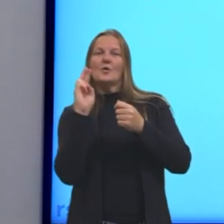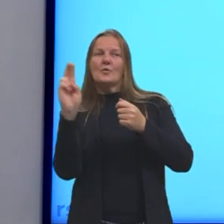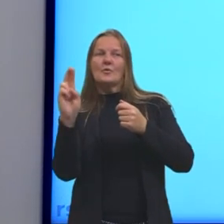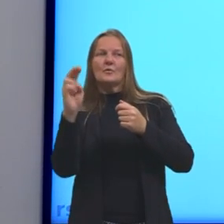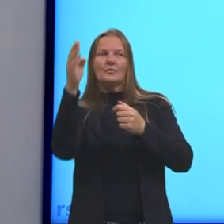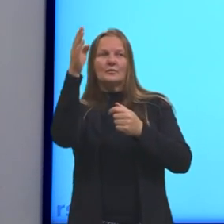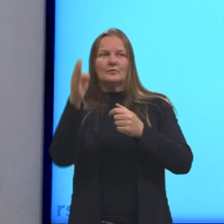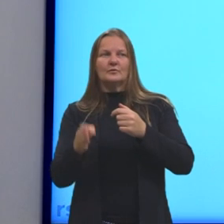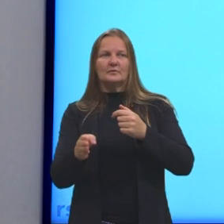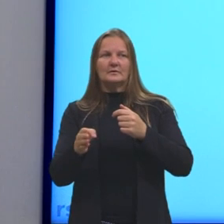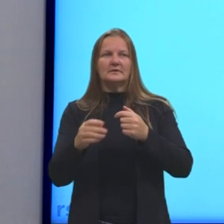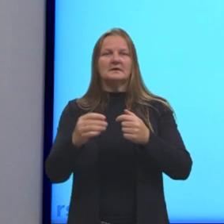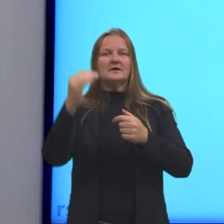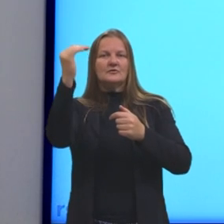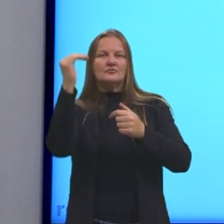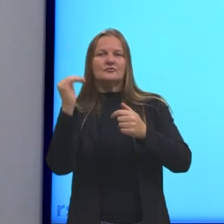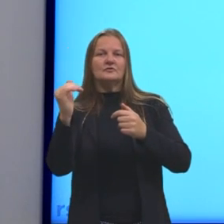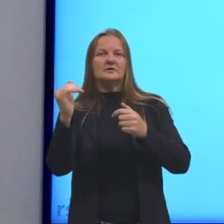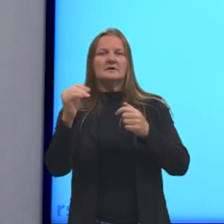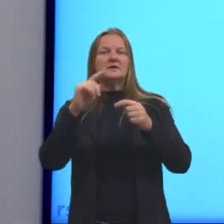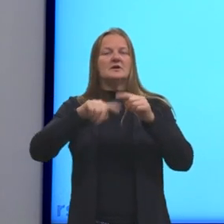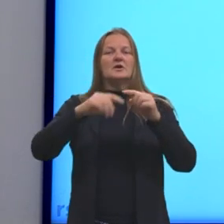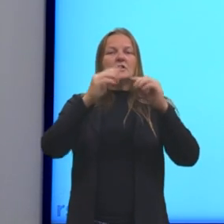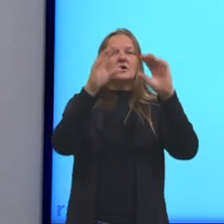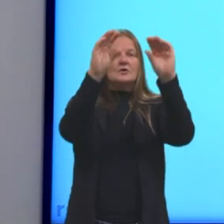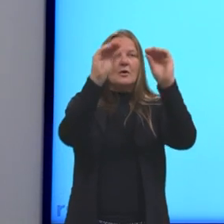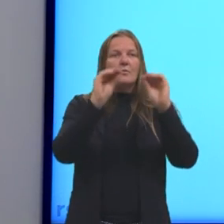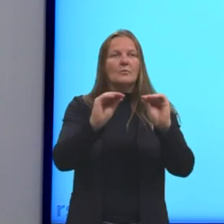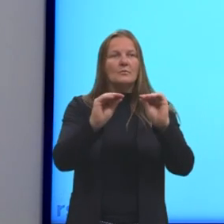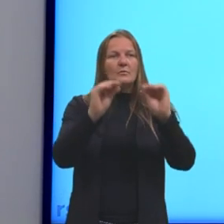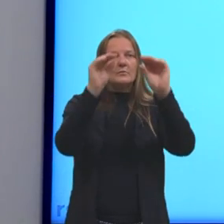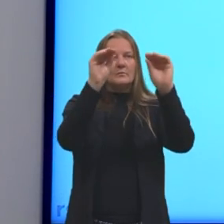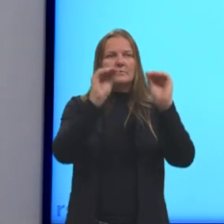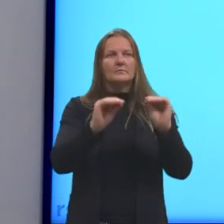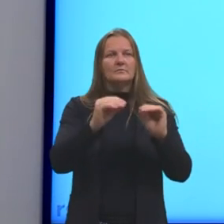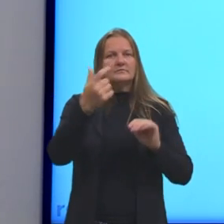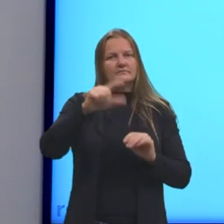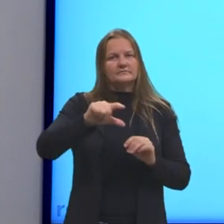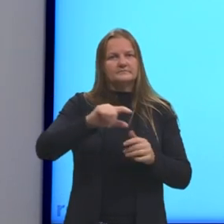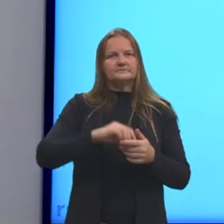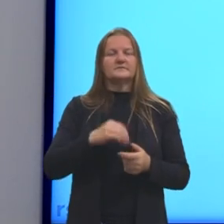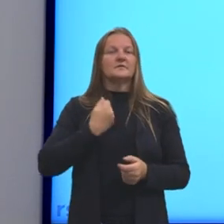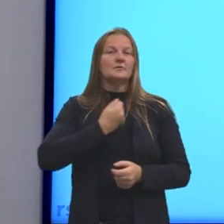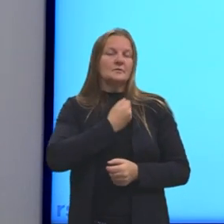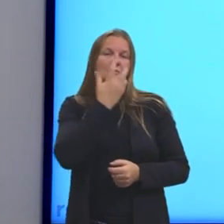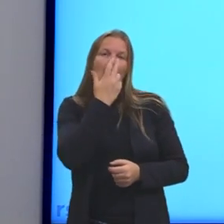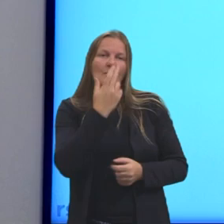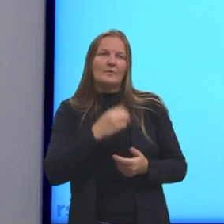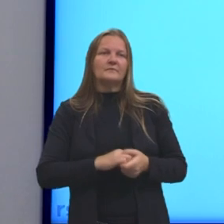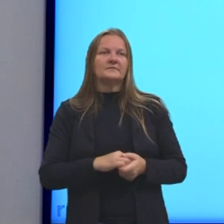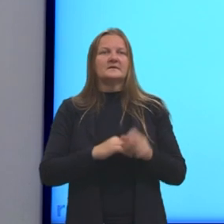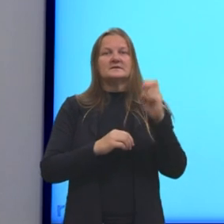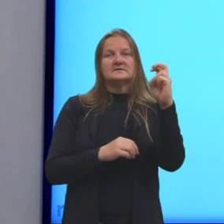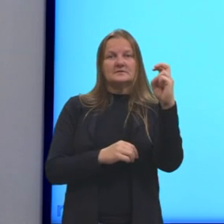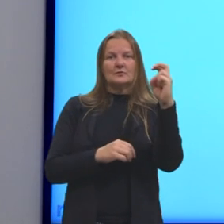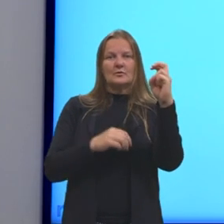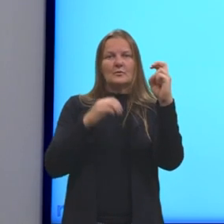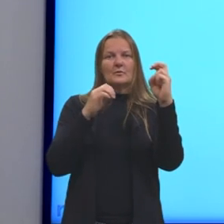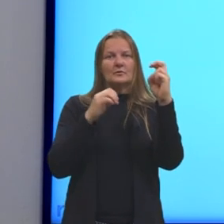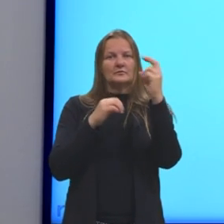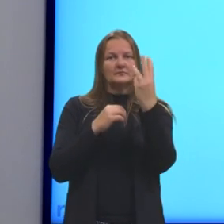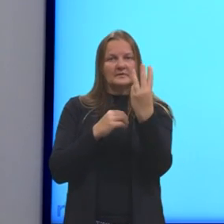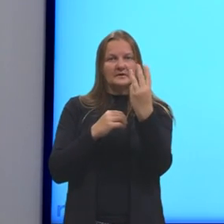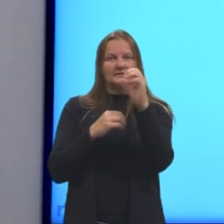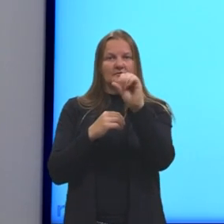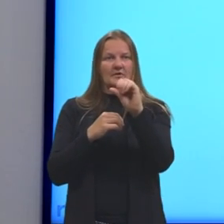logo abaixo. E quando não puder dividir, eu vou repetir o número. Aqui, por exemplo, o 5, o 3